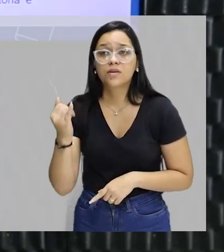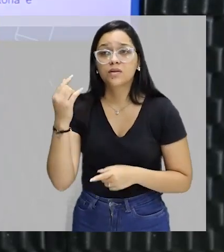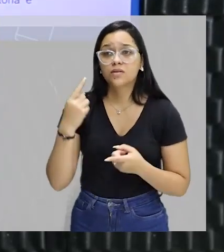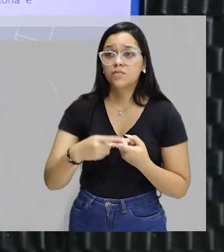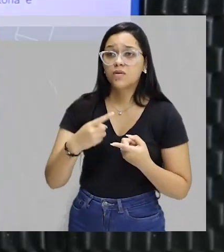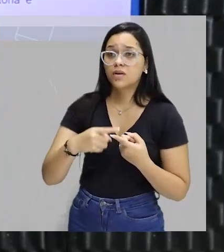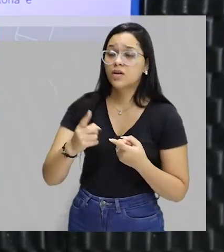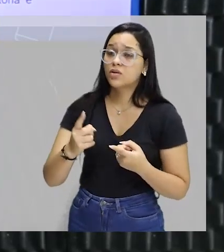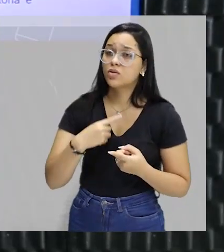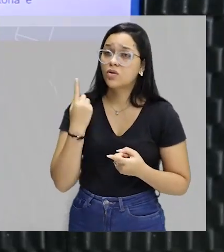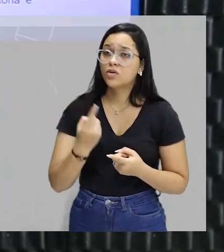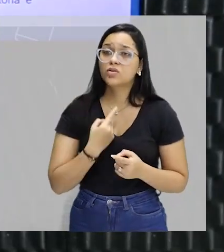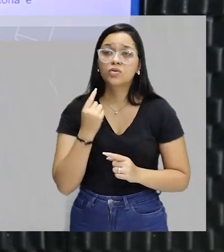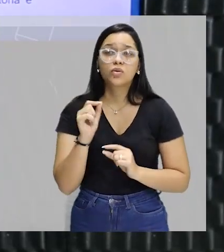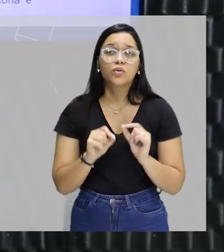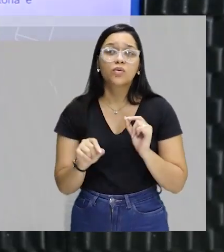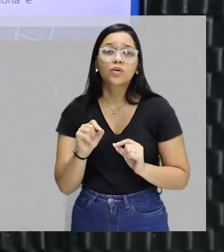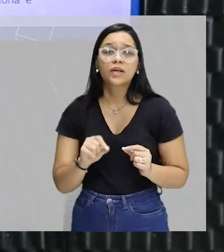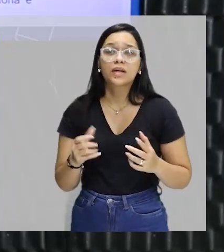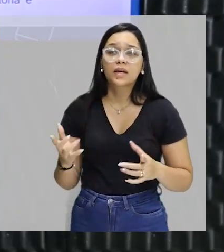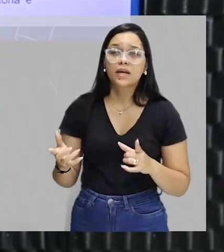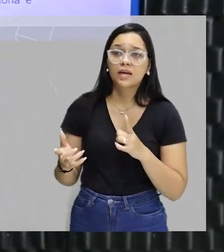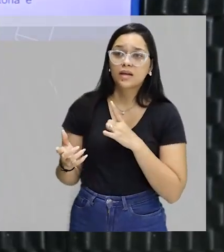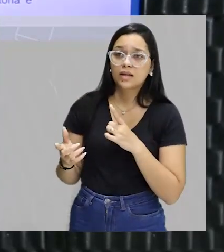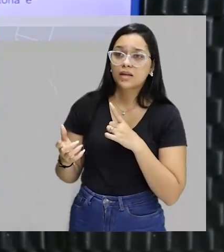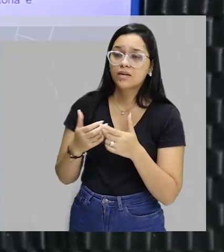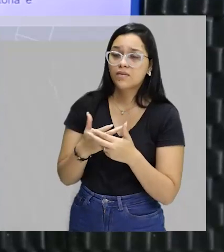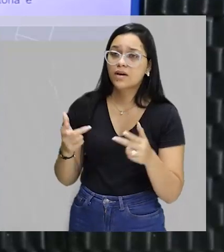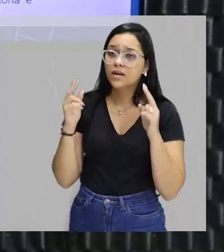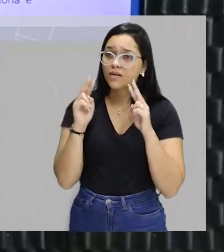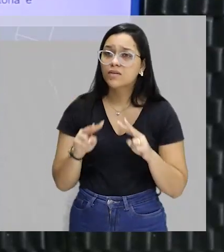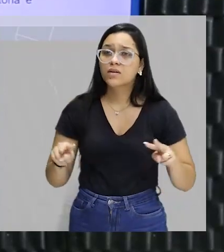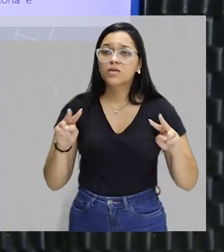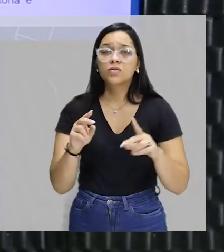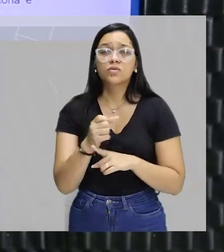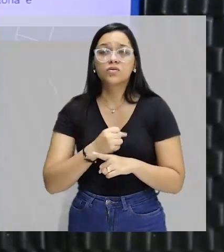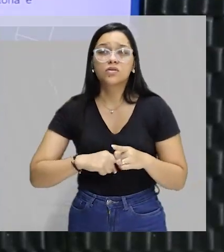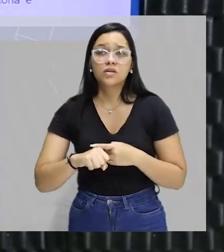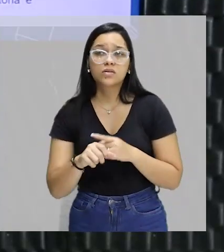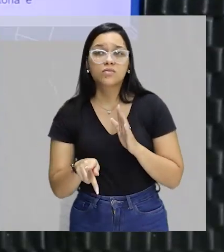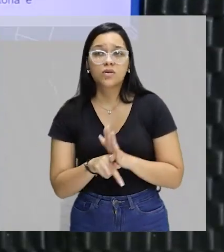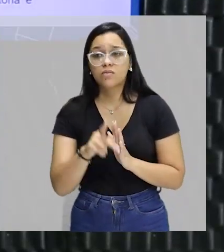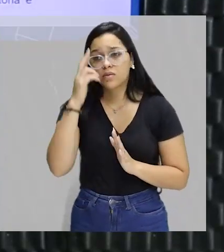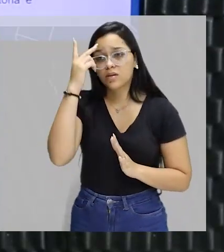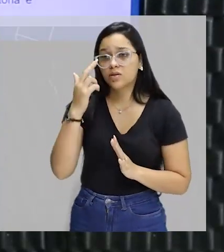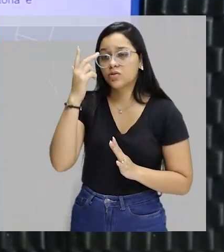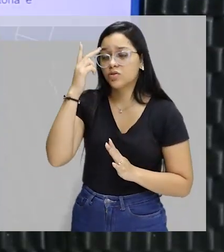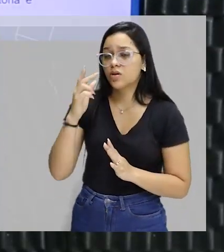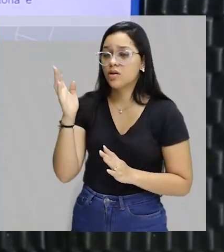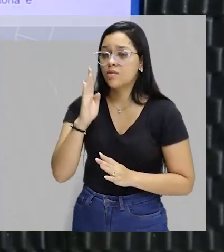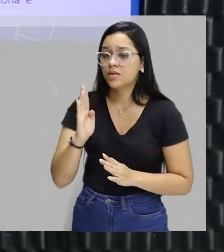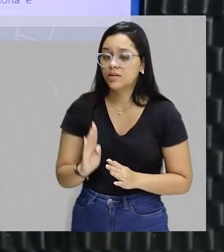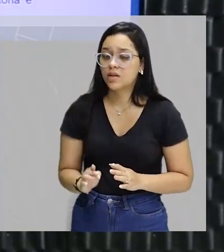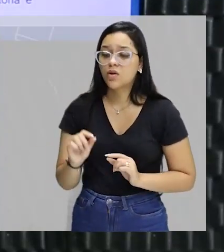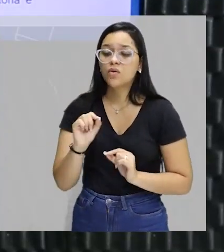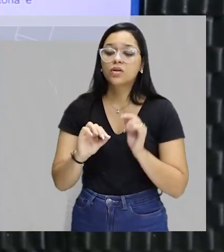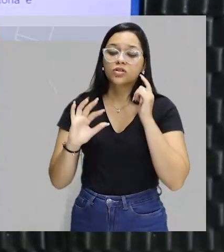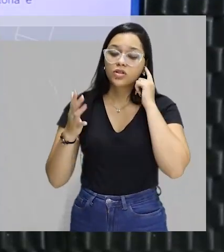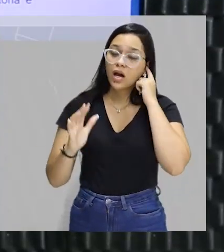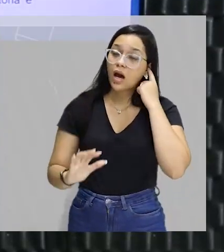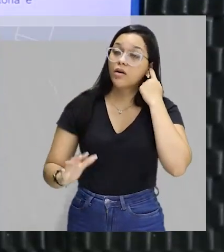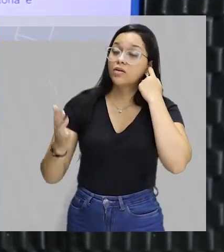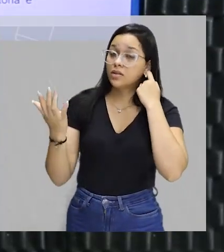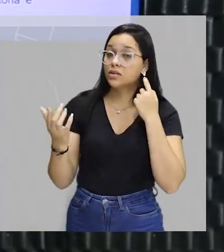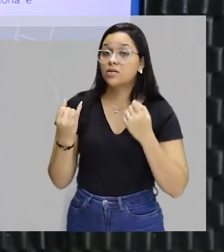Por quê? Porque a gente acaba colocando visões sociais da história brasileira ao longo do que aconteceu.